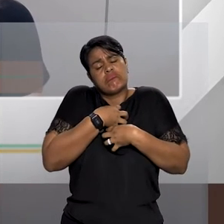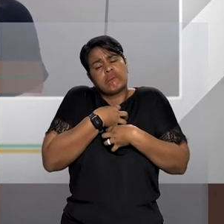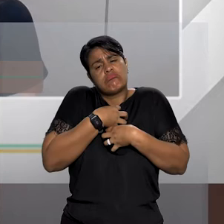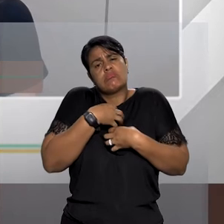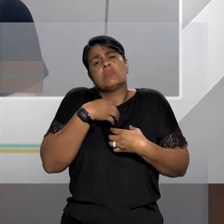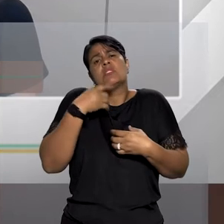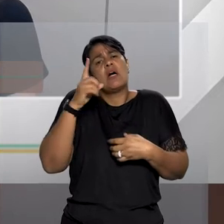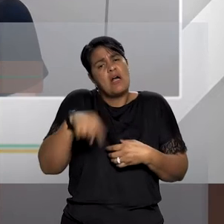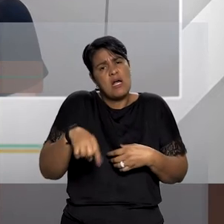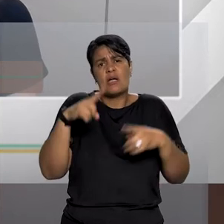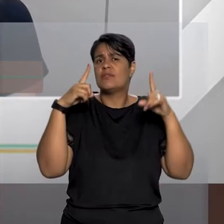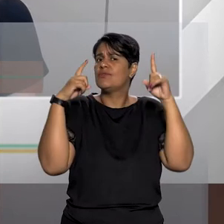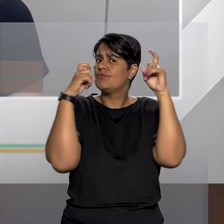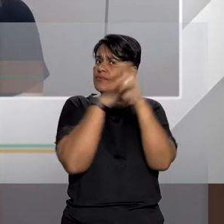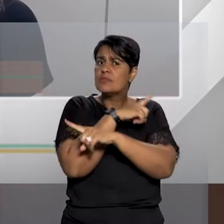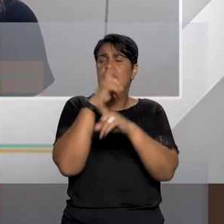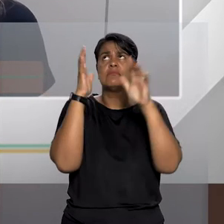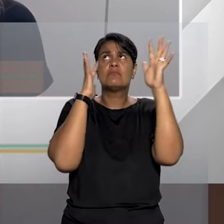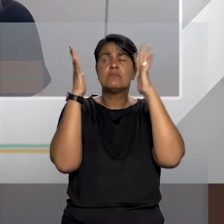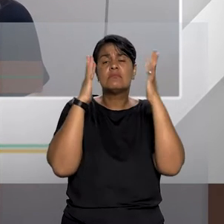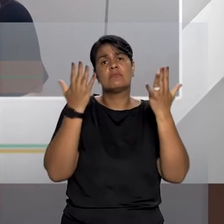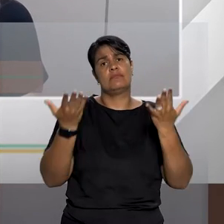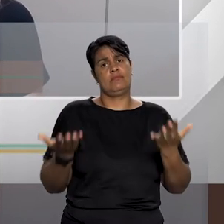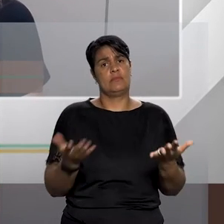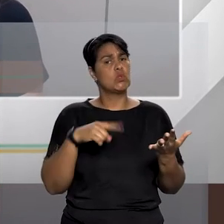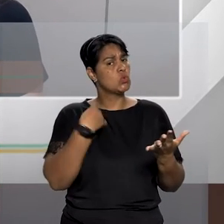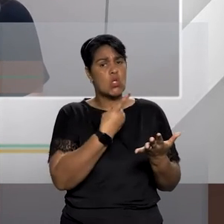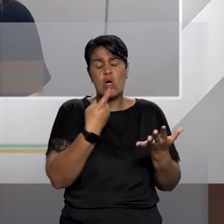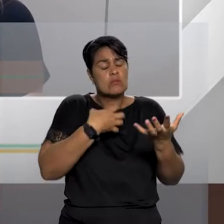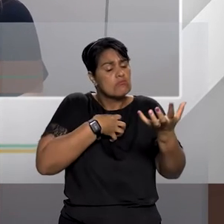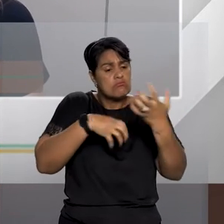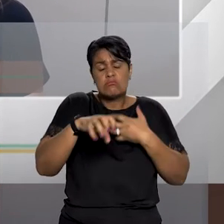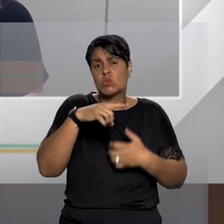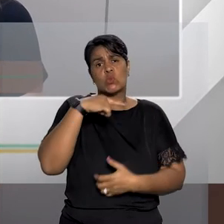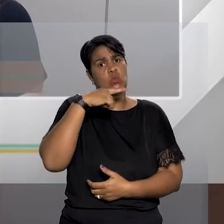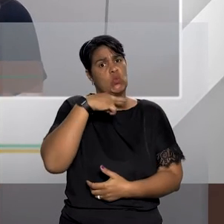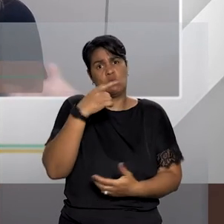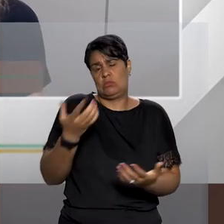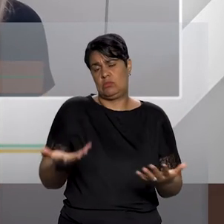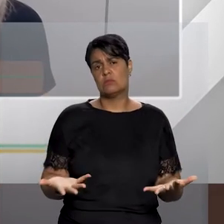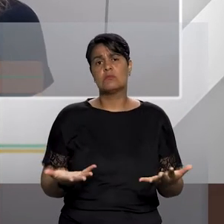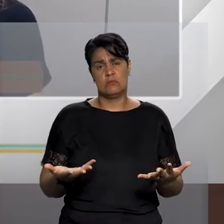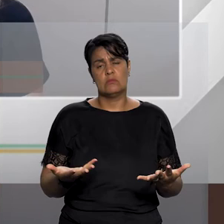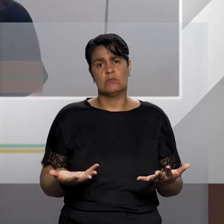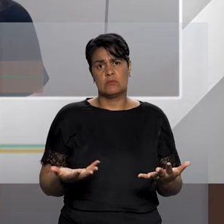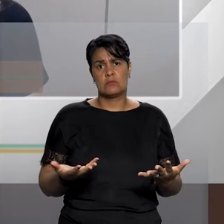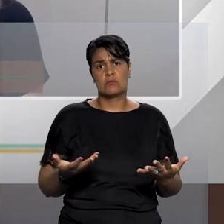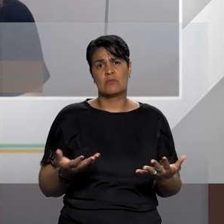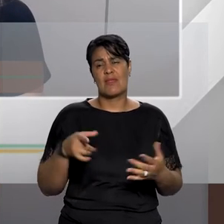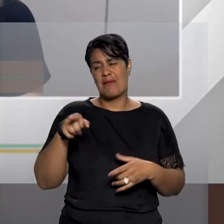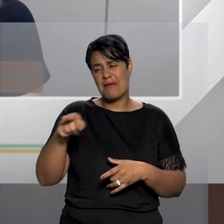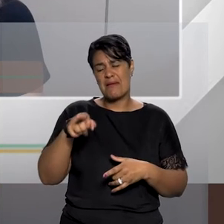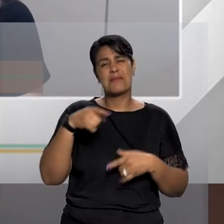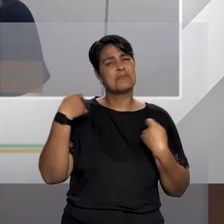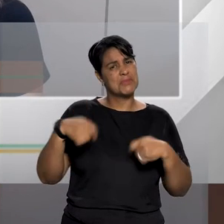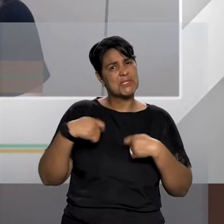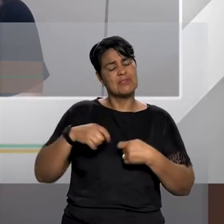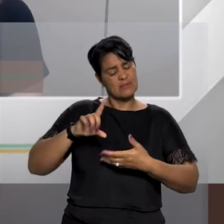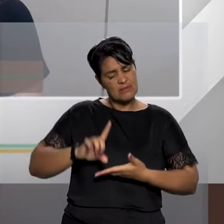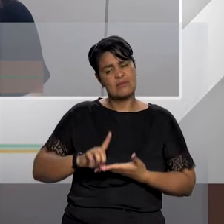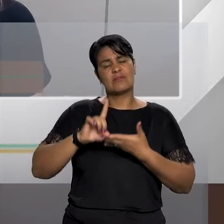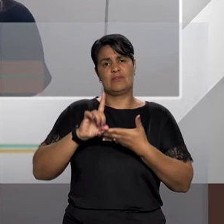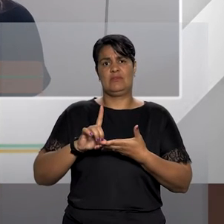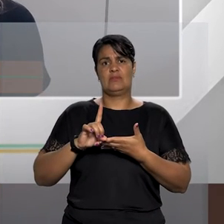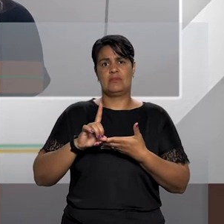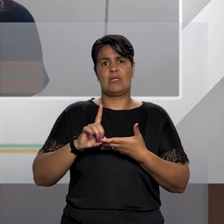impensável para realmente a gente entender as relações sociais com o seu nível realmente de dignidade e respeito e o